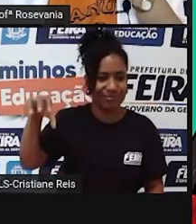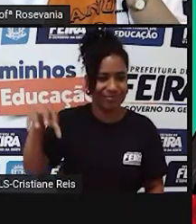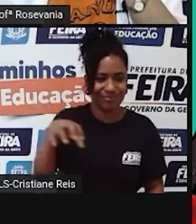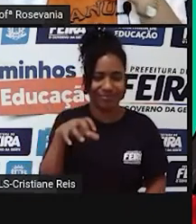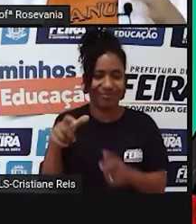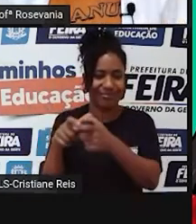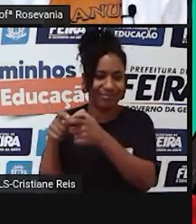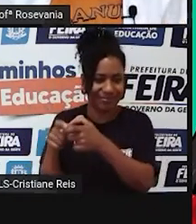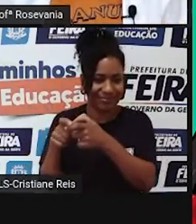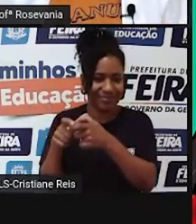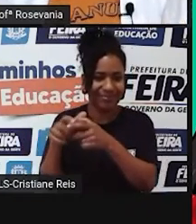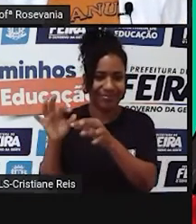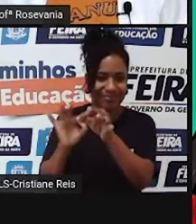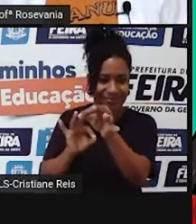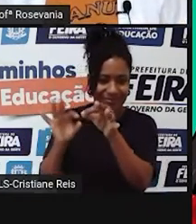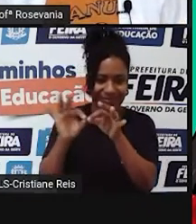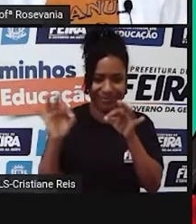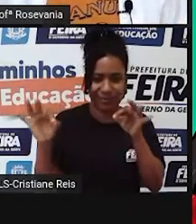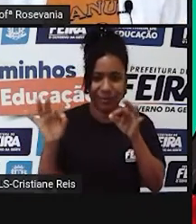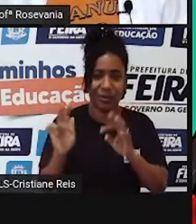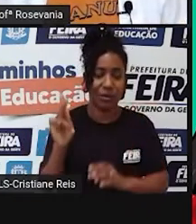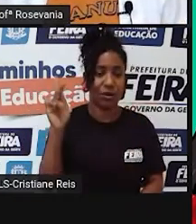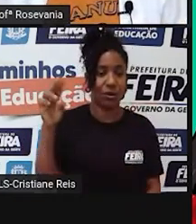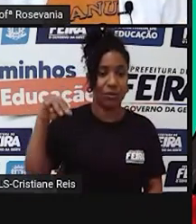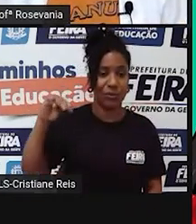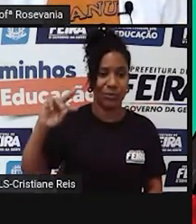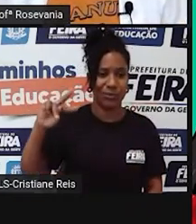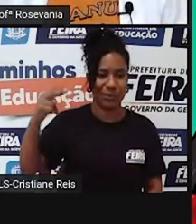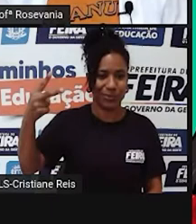aquela questão que a gente...